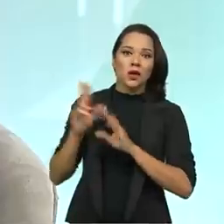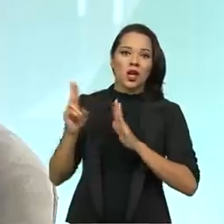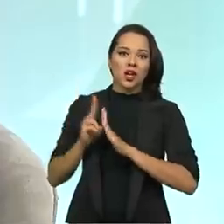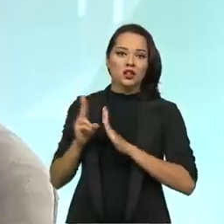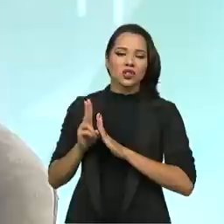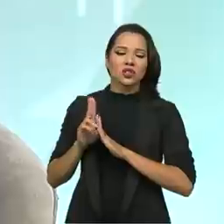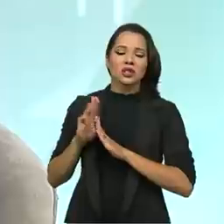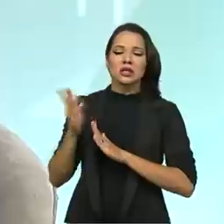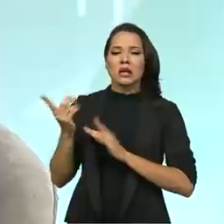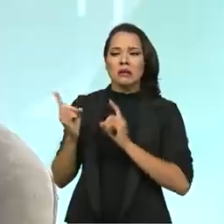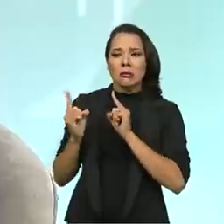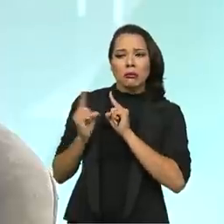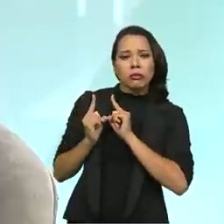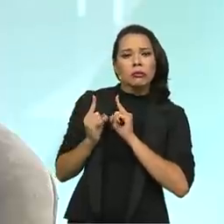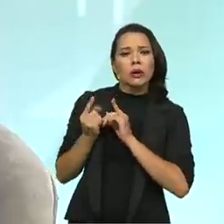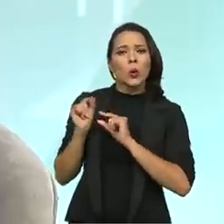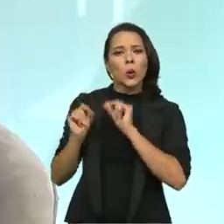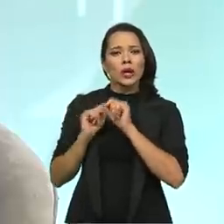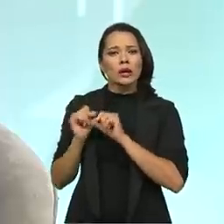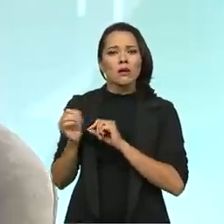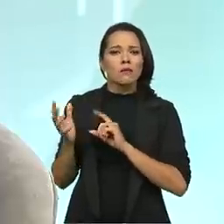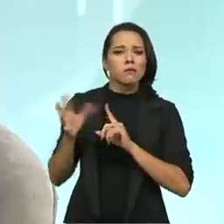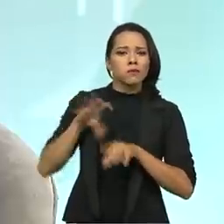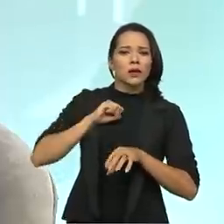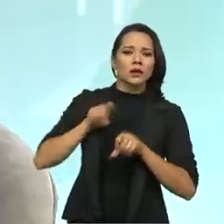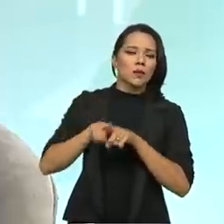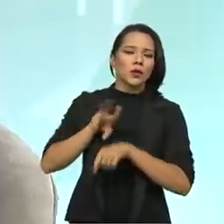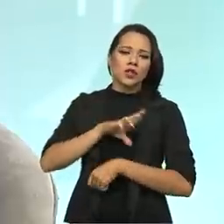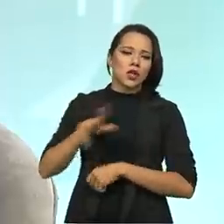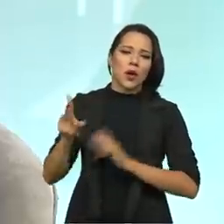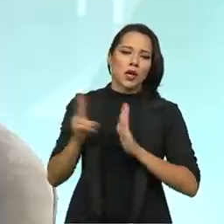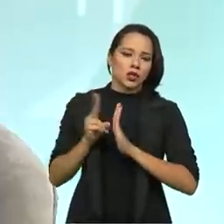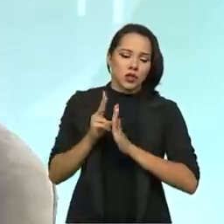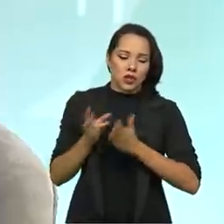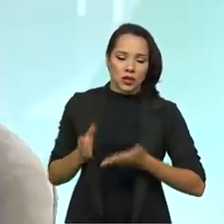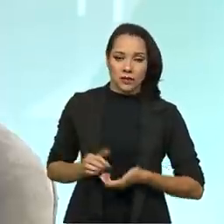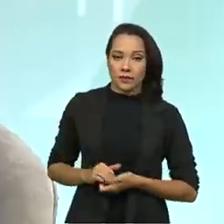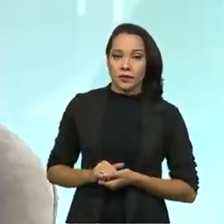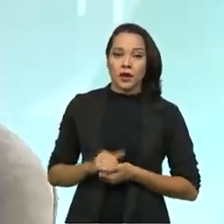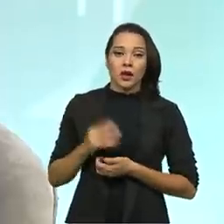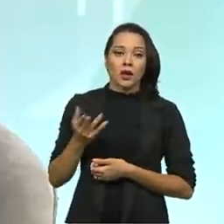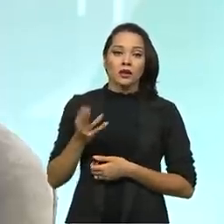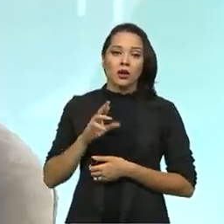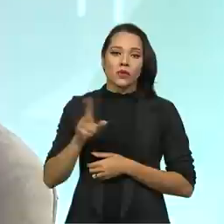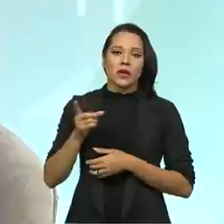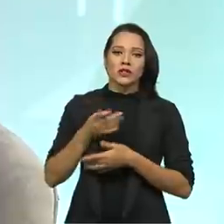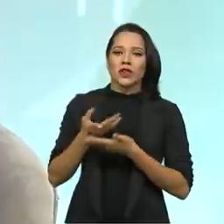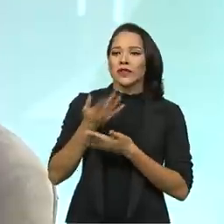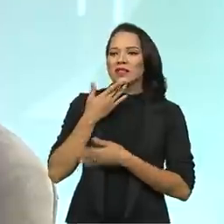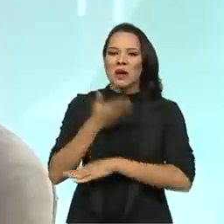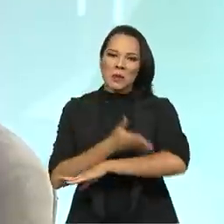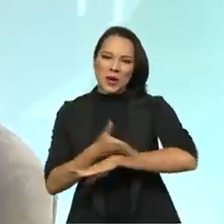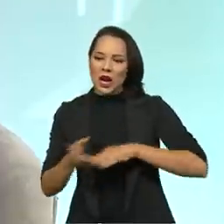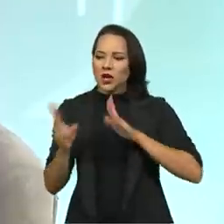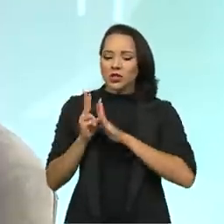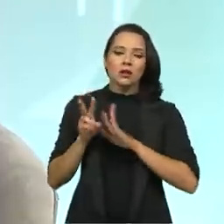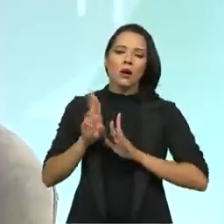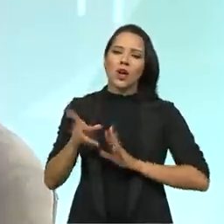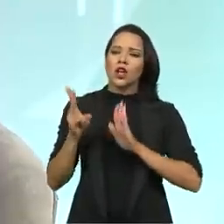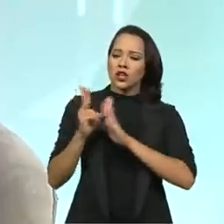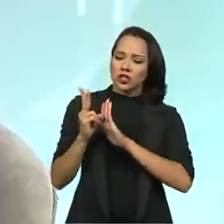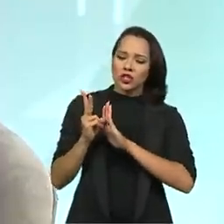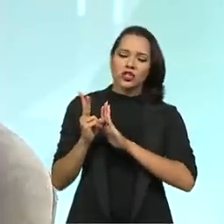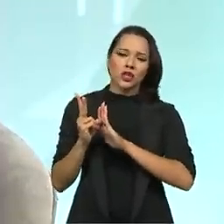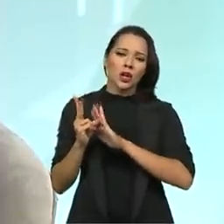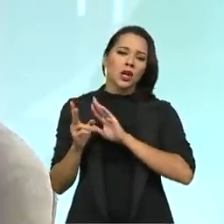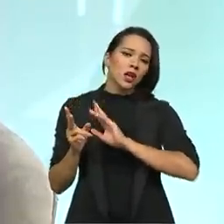estão muito próximas daquelas que afetam os não indígenas. A gente não nem trata branco e indígena, nada disso. É indígena e não